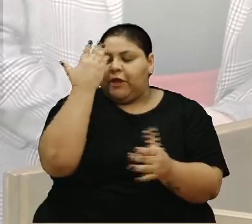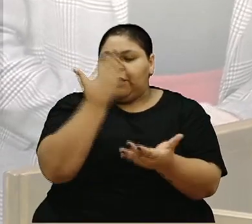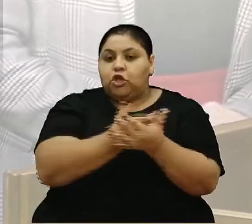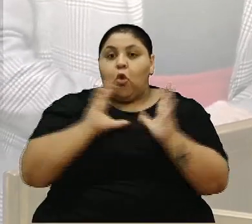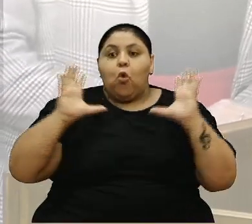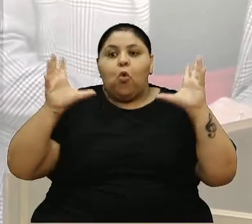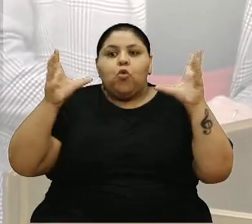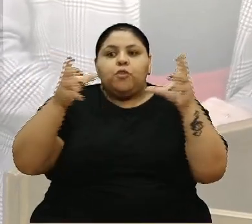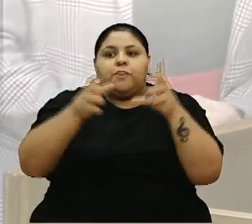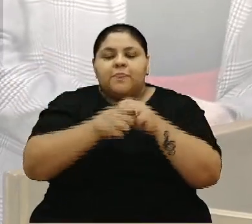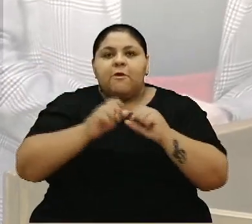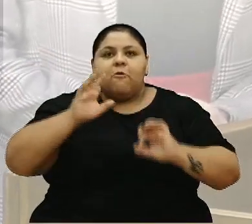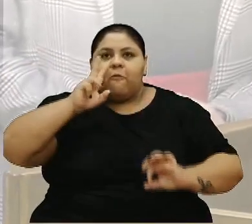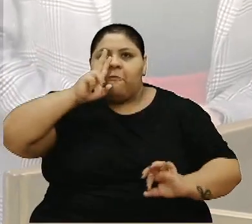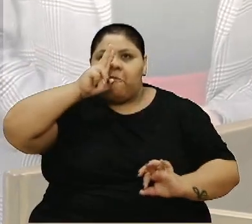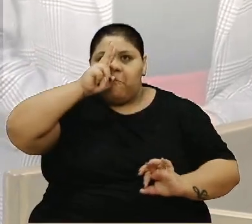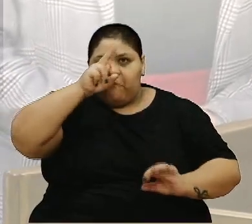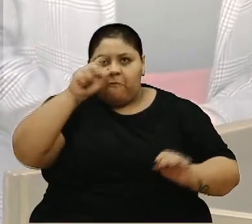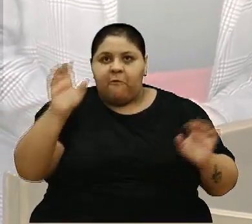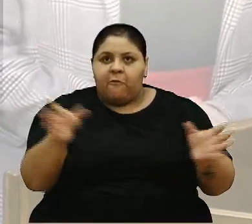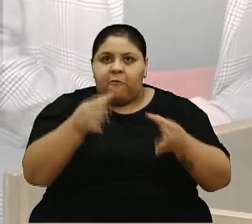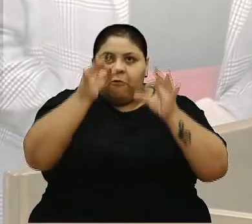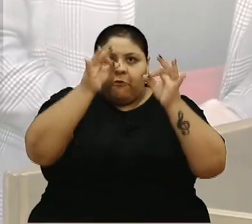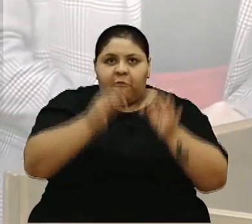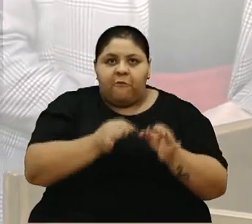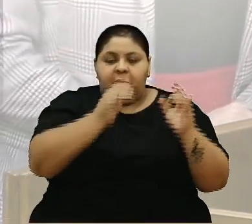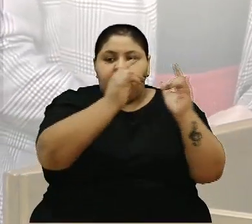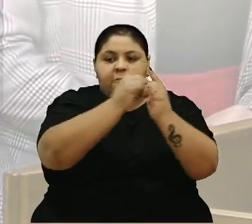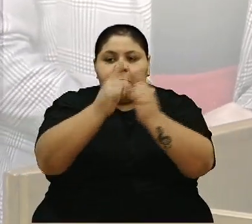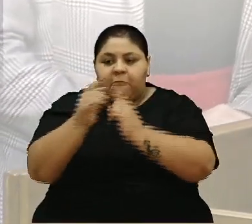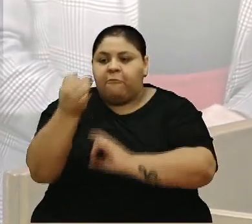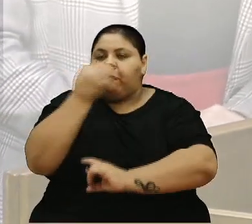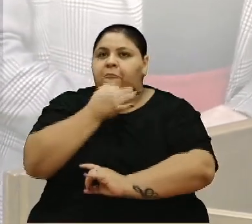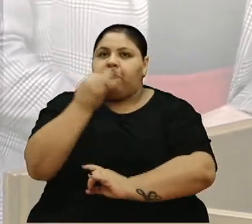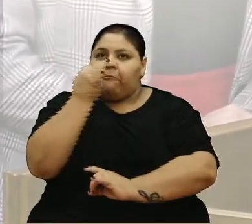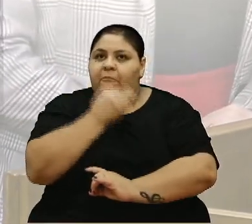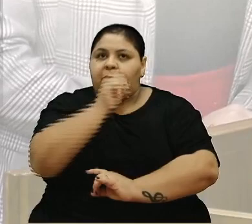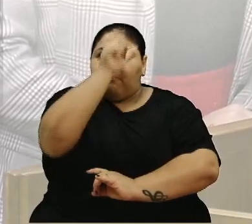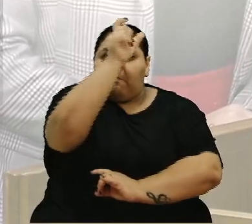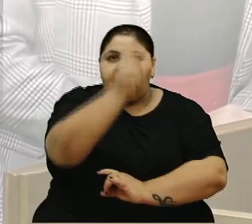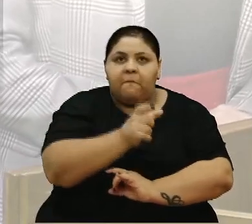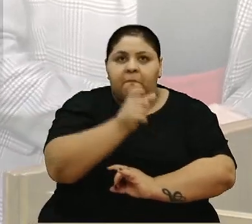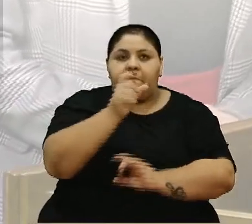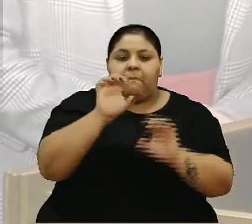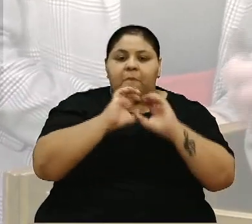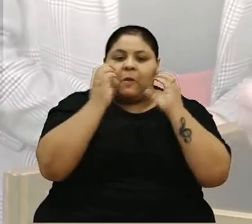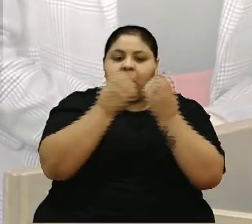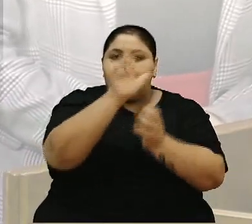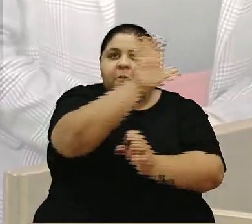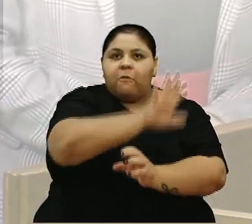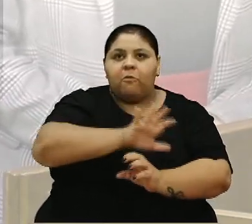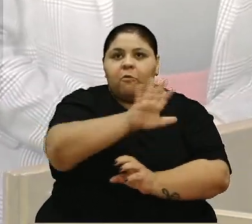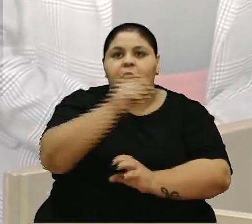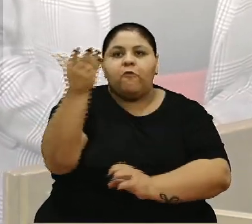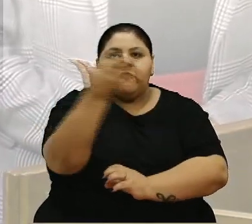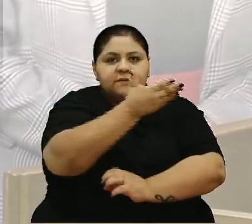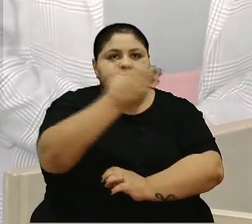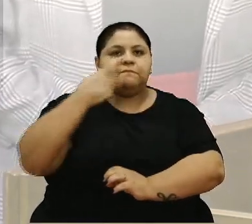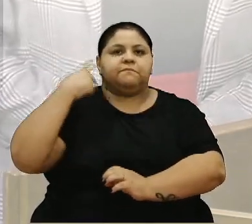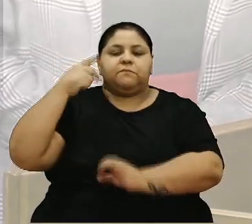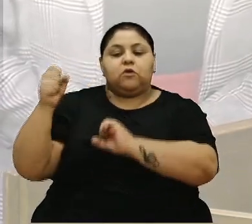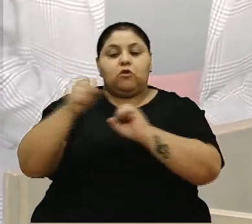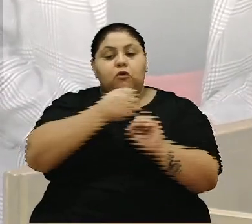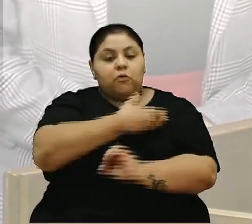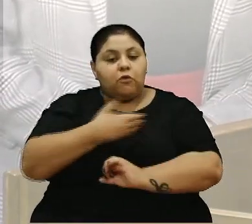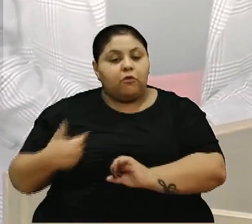para fazer a festa acontecer e dar certo. As entidades de Caxias, as pessoas, a comunidade em geral, vocês vereadores, o poder